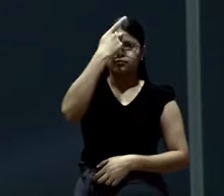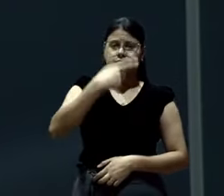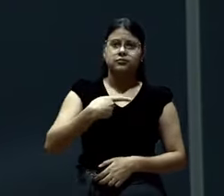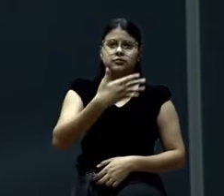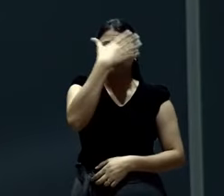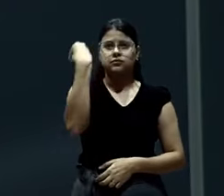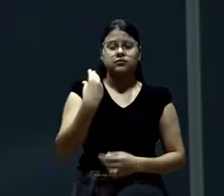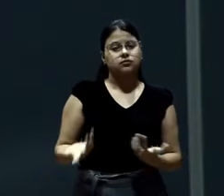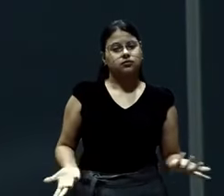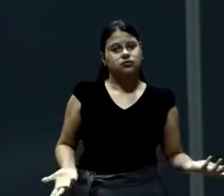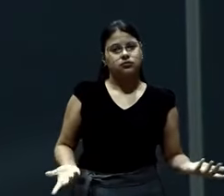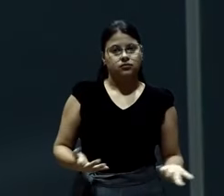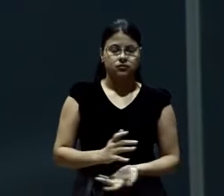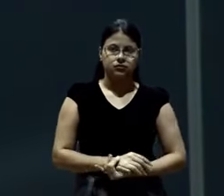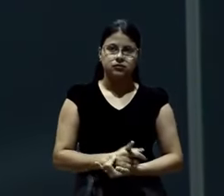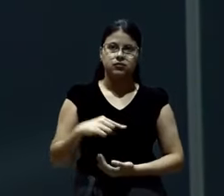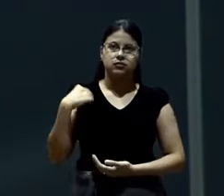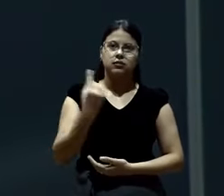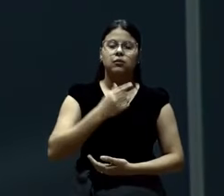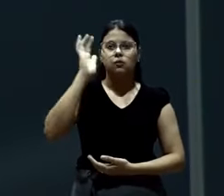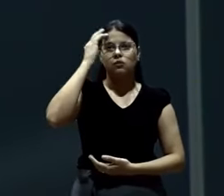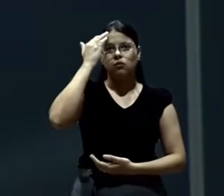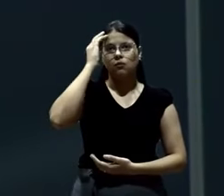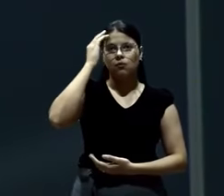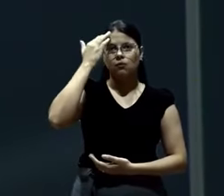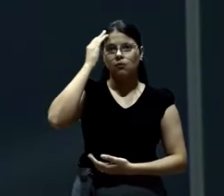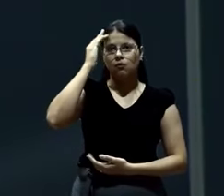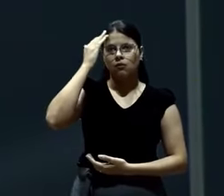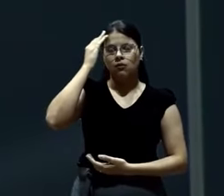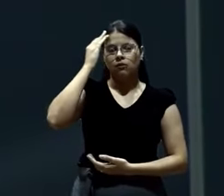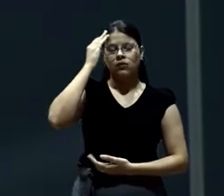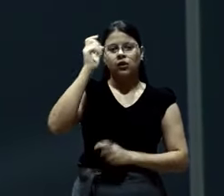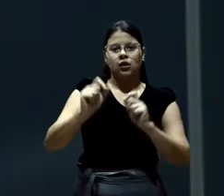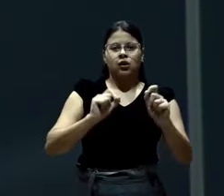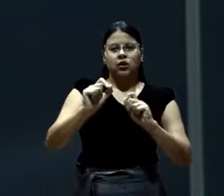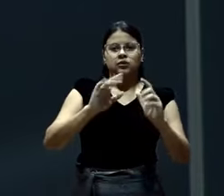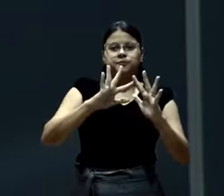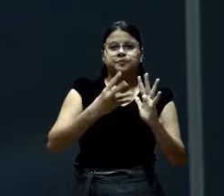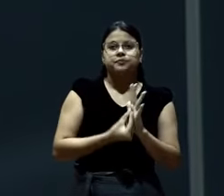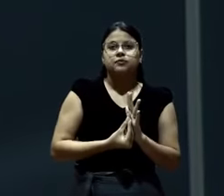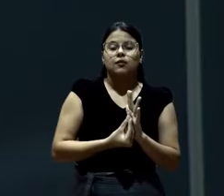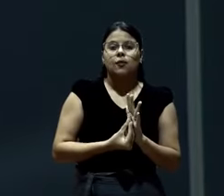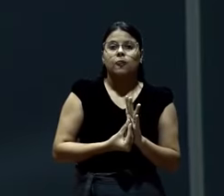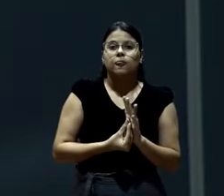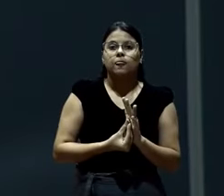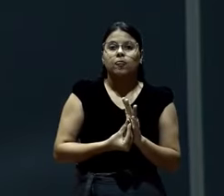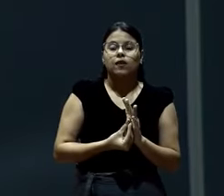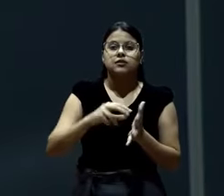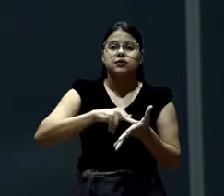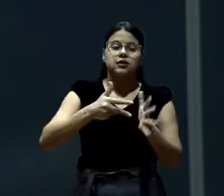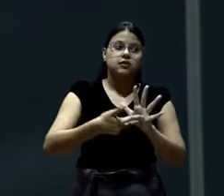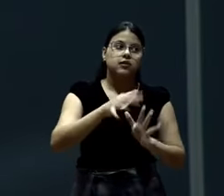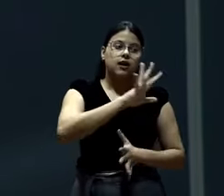E nós temos que entender. Ser igreja, a Bíblia está falando para amar uns aos outros.